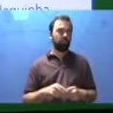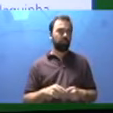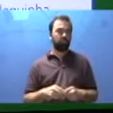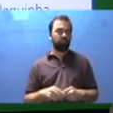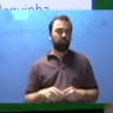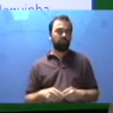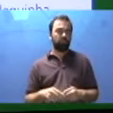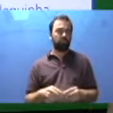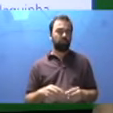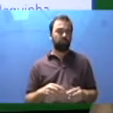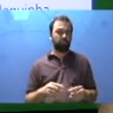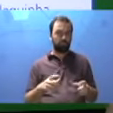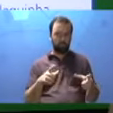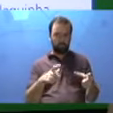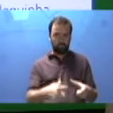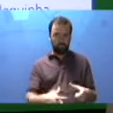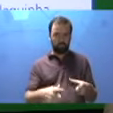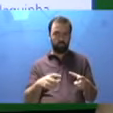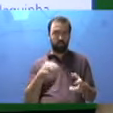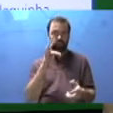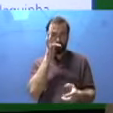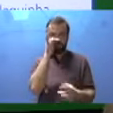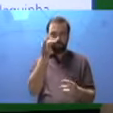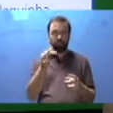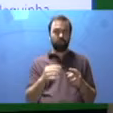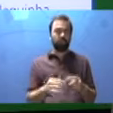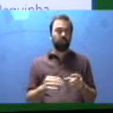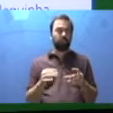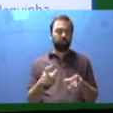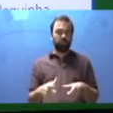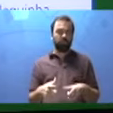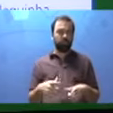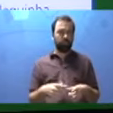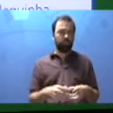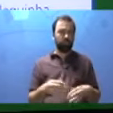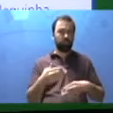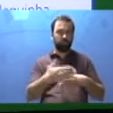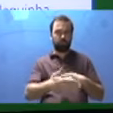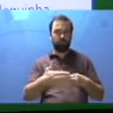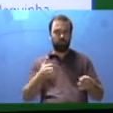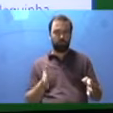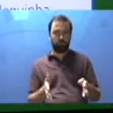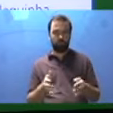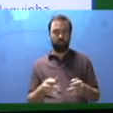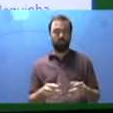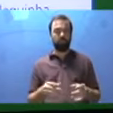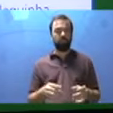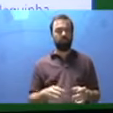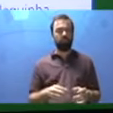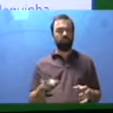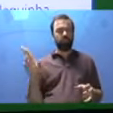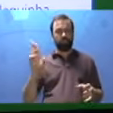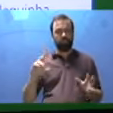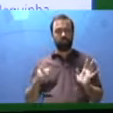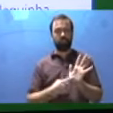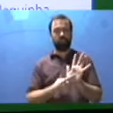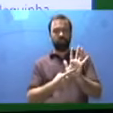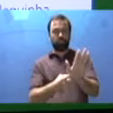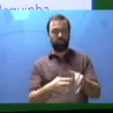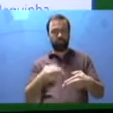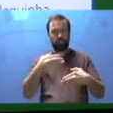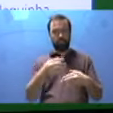fixos, as salas, o jardim, caixas para representar as salas,